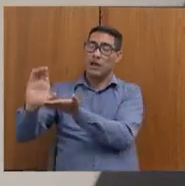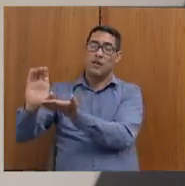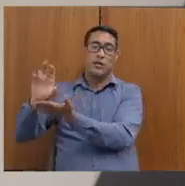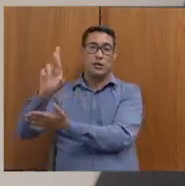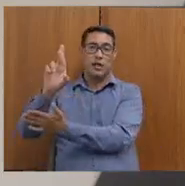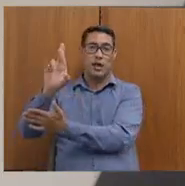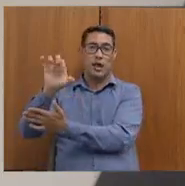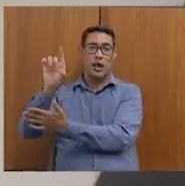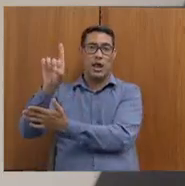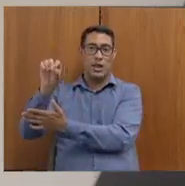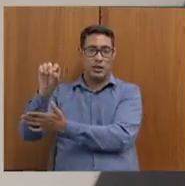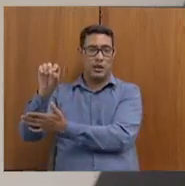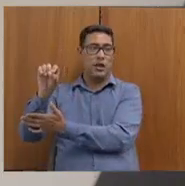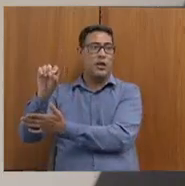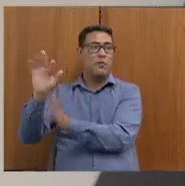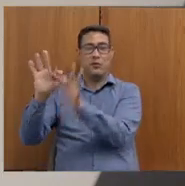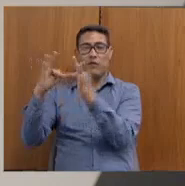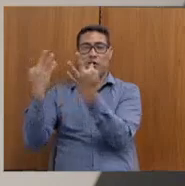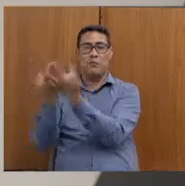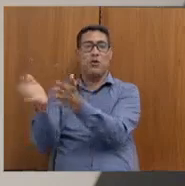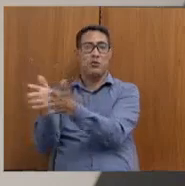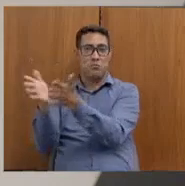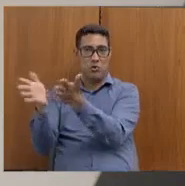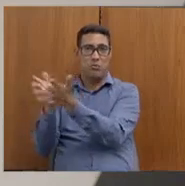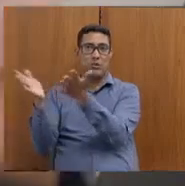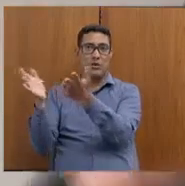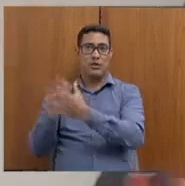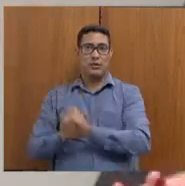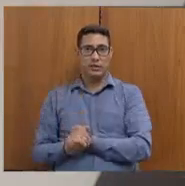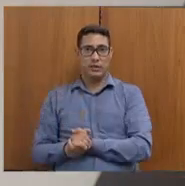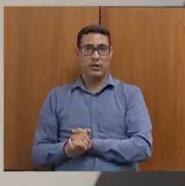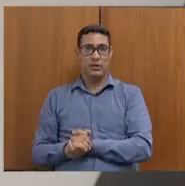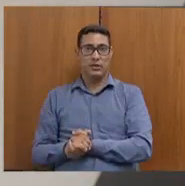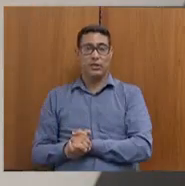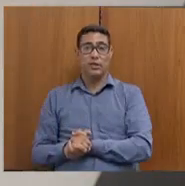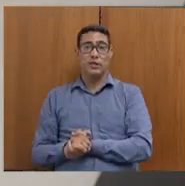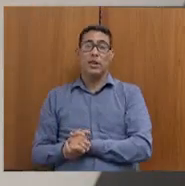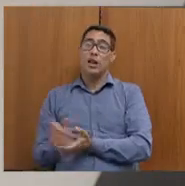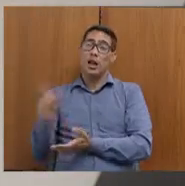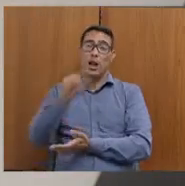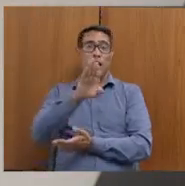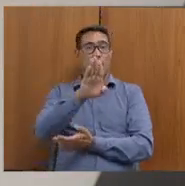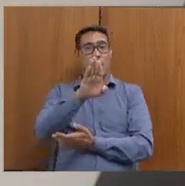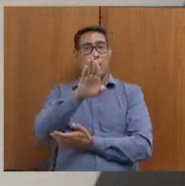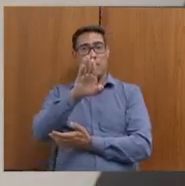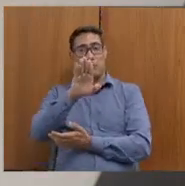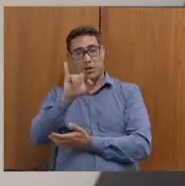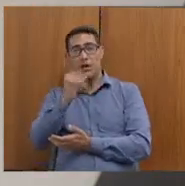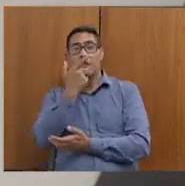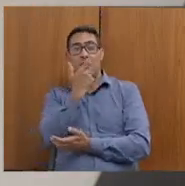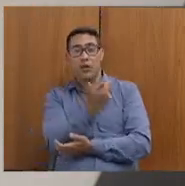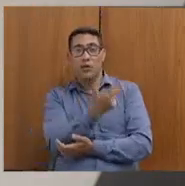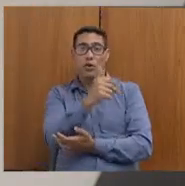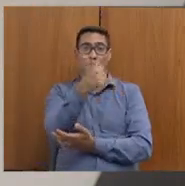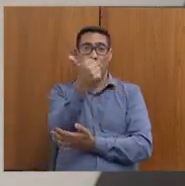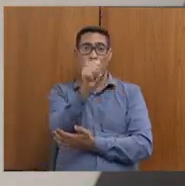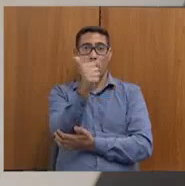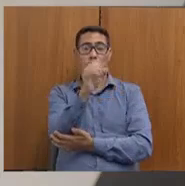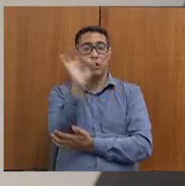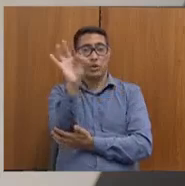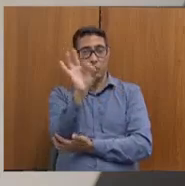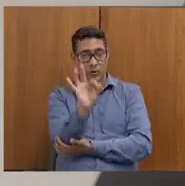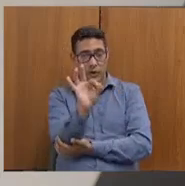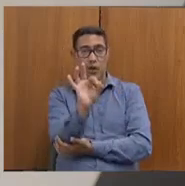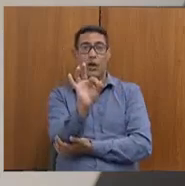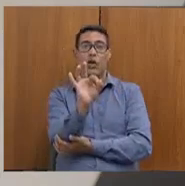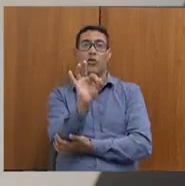pobres do Estado. A Bia destacou mais cedo que 11% do recurso do Estado vai para a